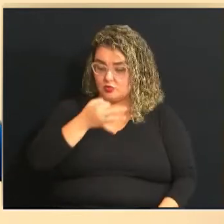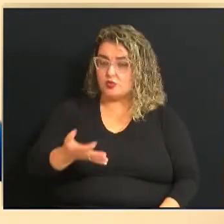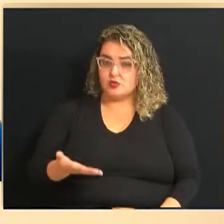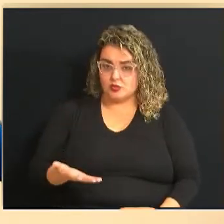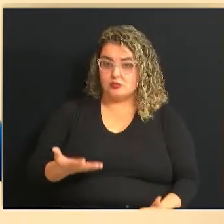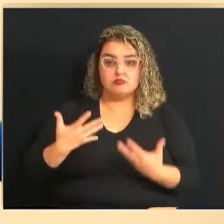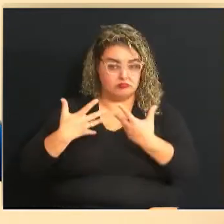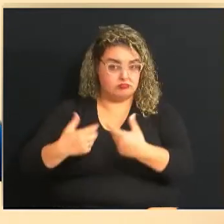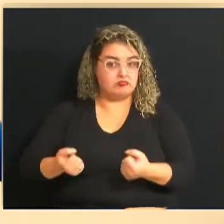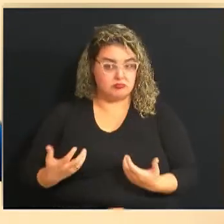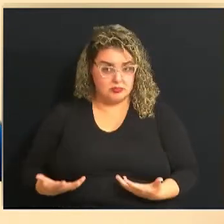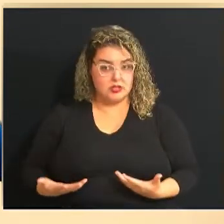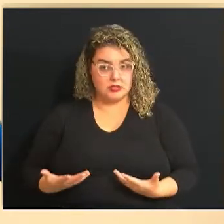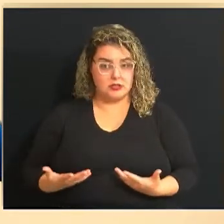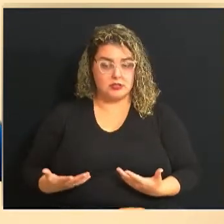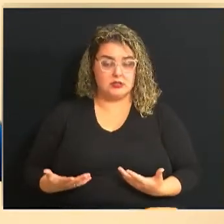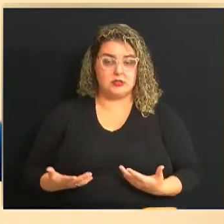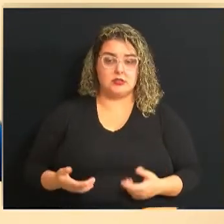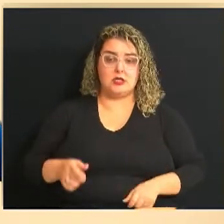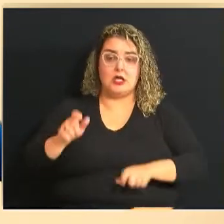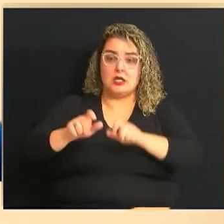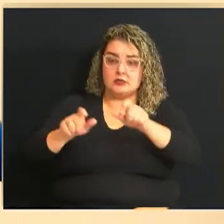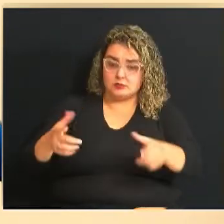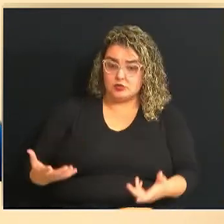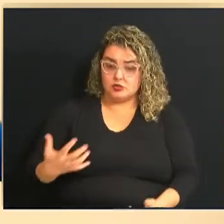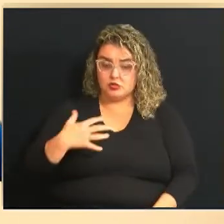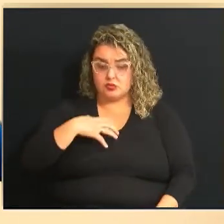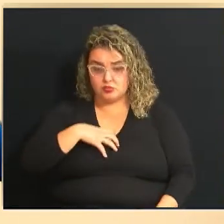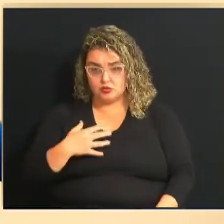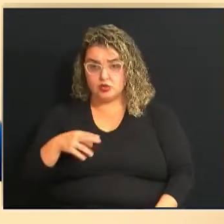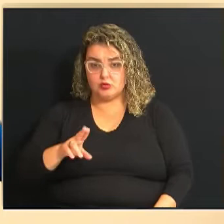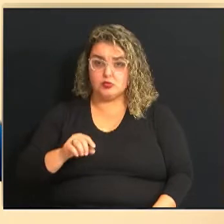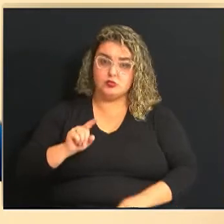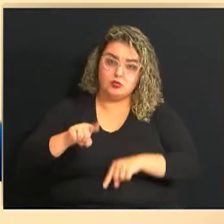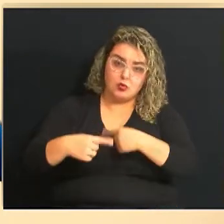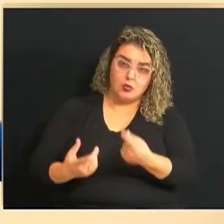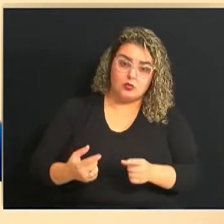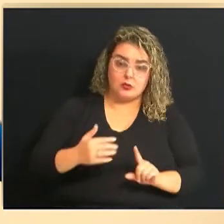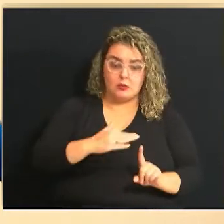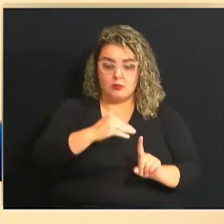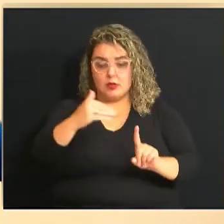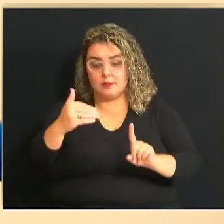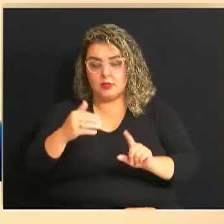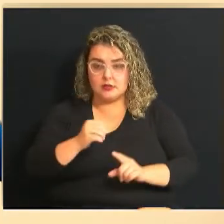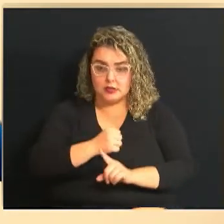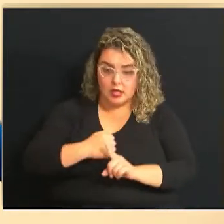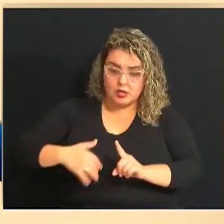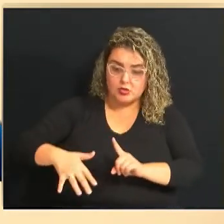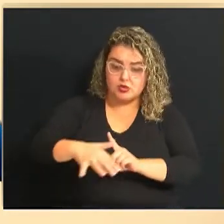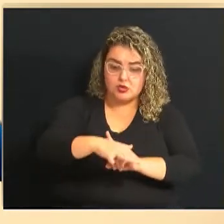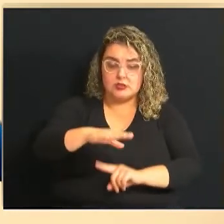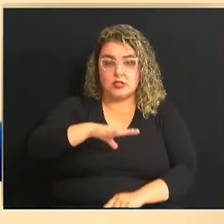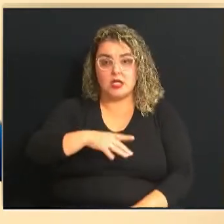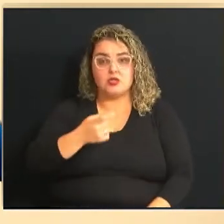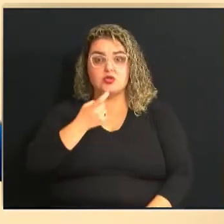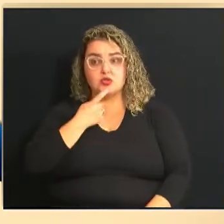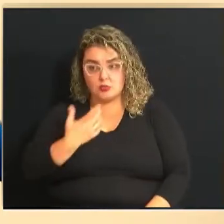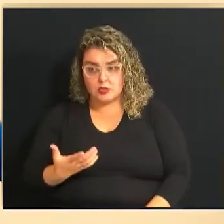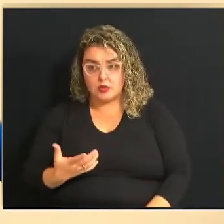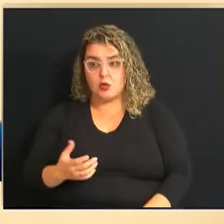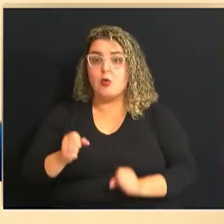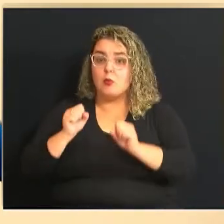sugerimos que as pessoas que de alguma forma se destacaram na sociedade